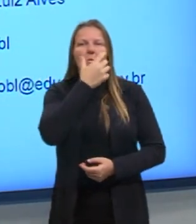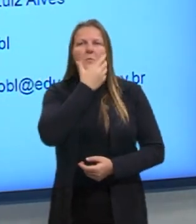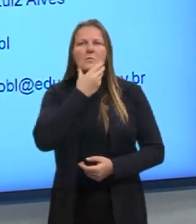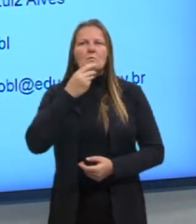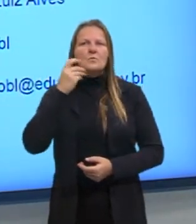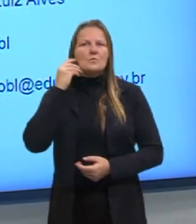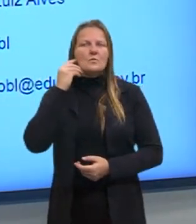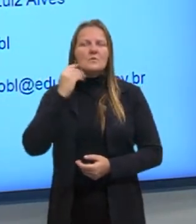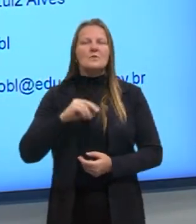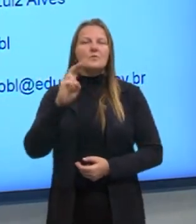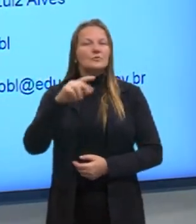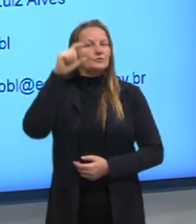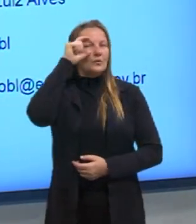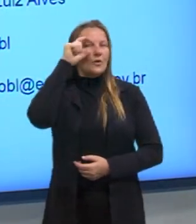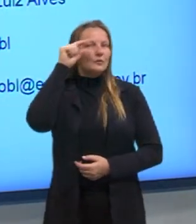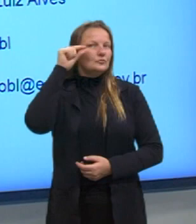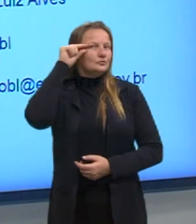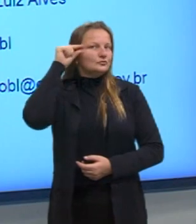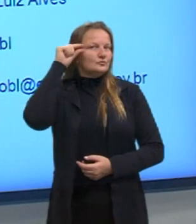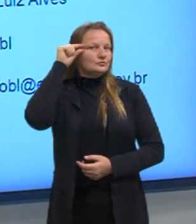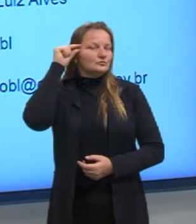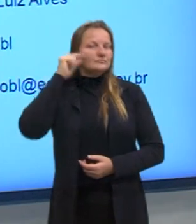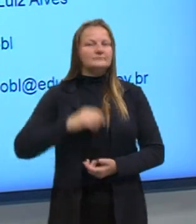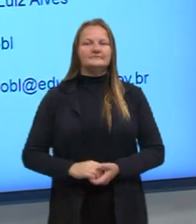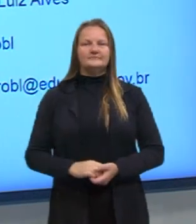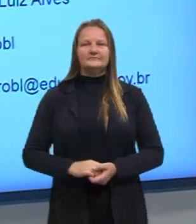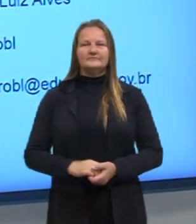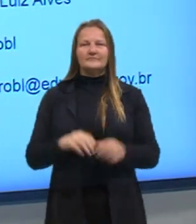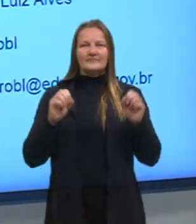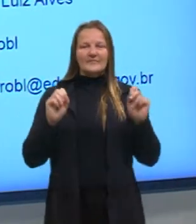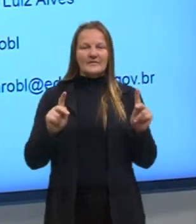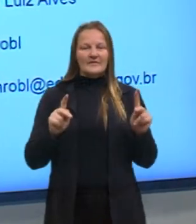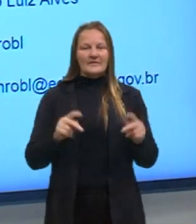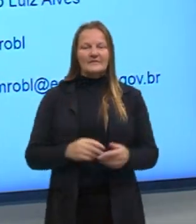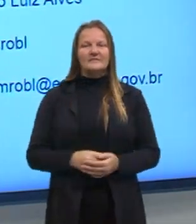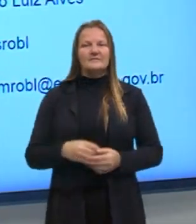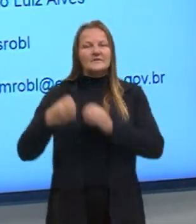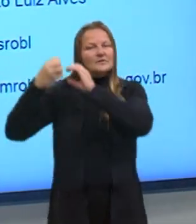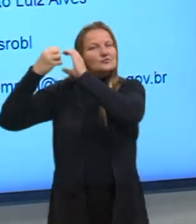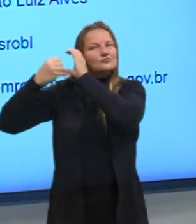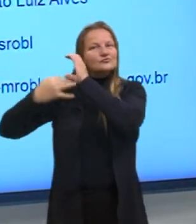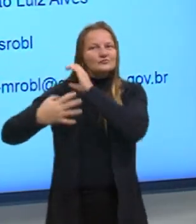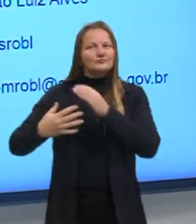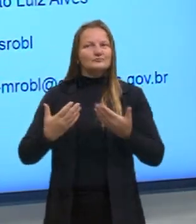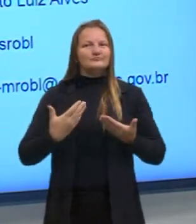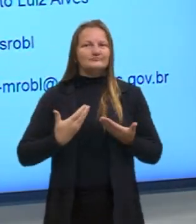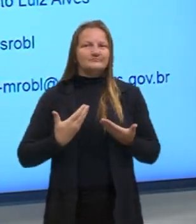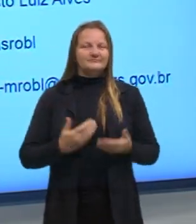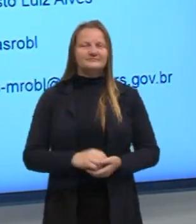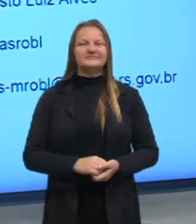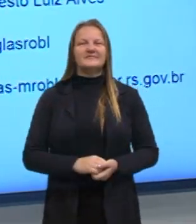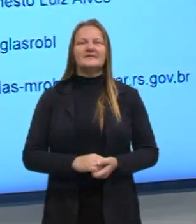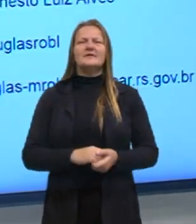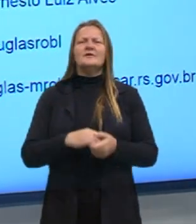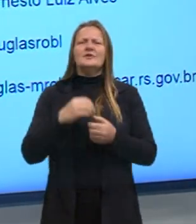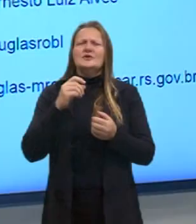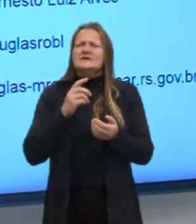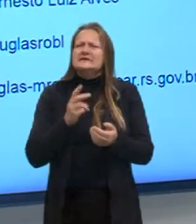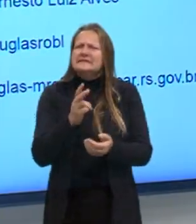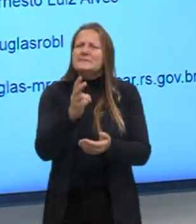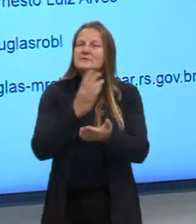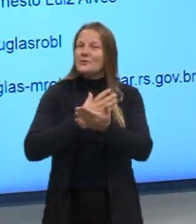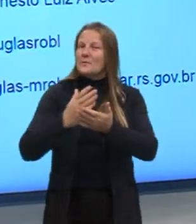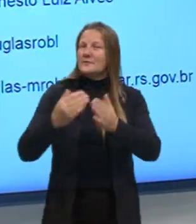curto e uso um óculos de hastes largas. Então esse que eu descrevi aí para você sou eu. Olha lá, todo início de